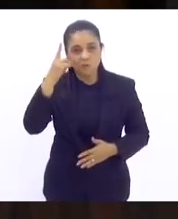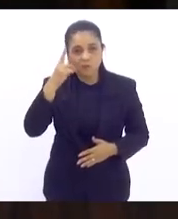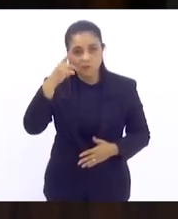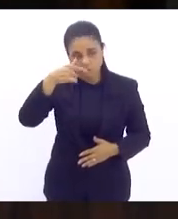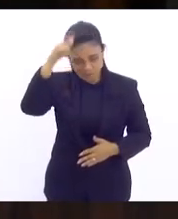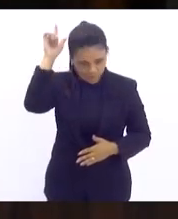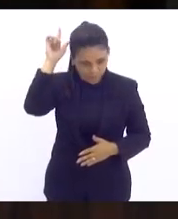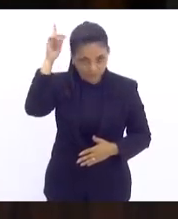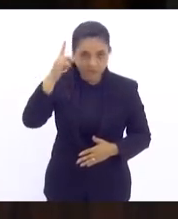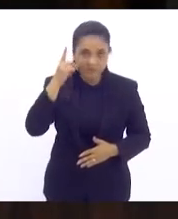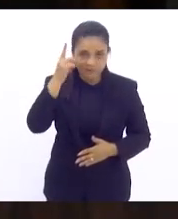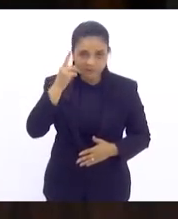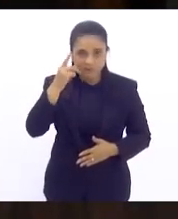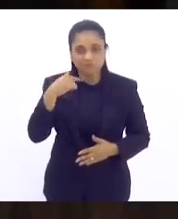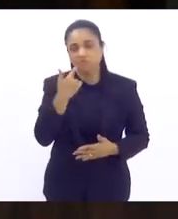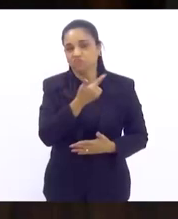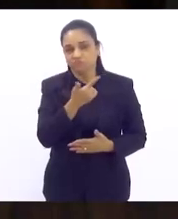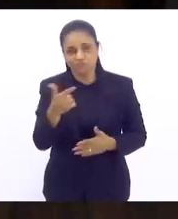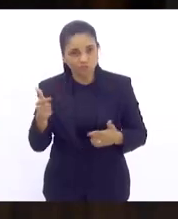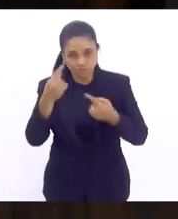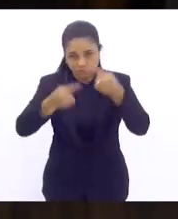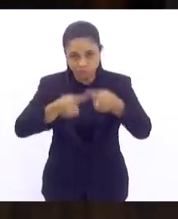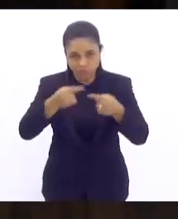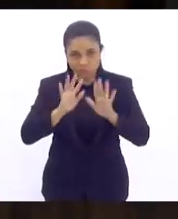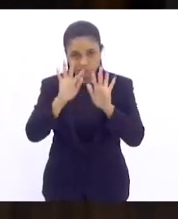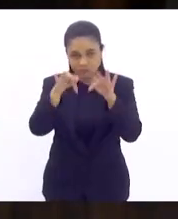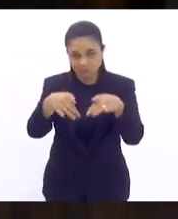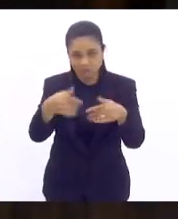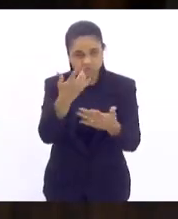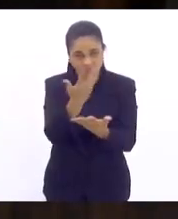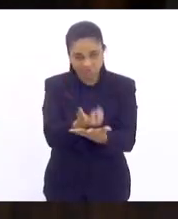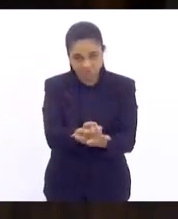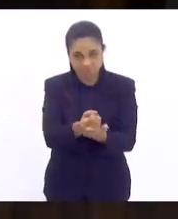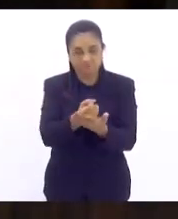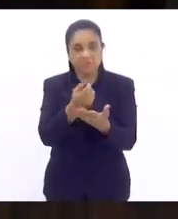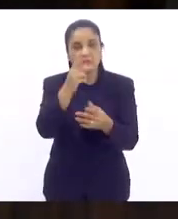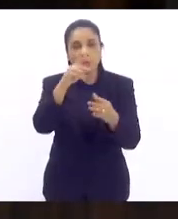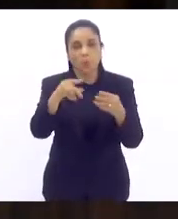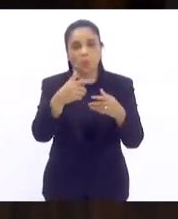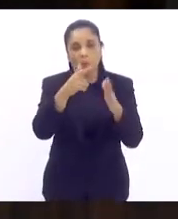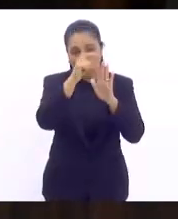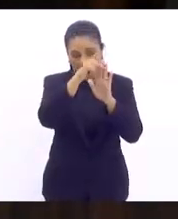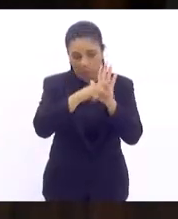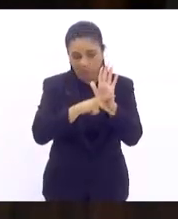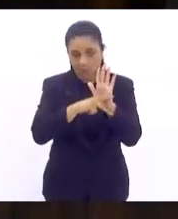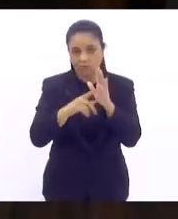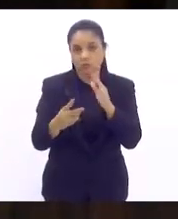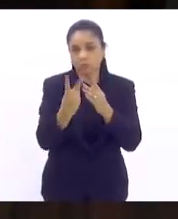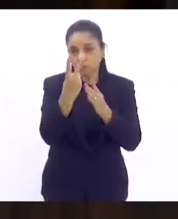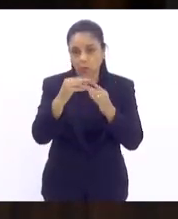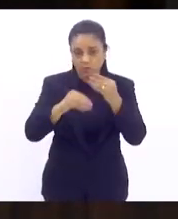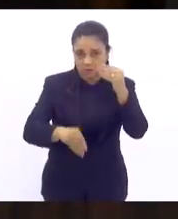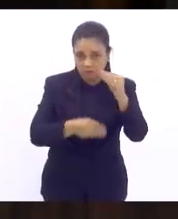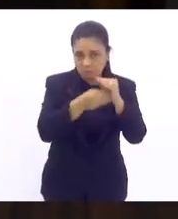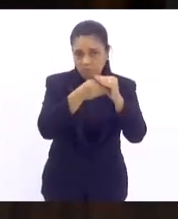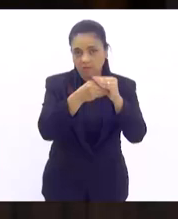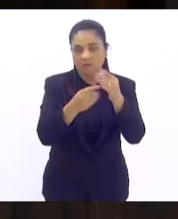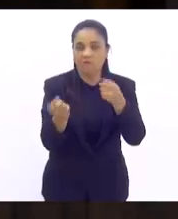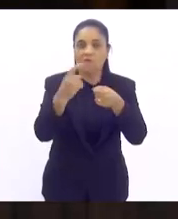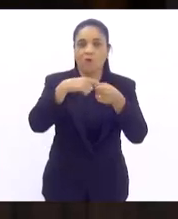Em discussão, não havendo o queira discutir, encerrada a discussão, o projeto recebeu duas emendas e retorna às comissões.